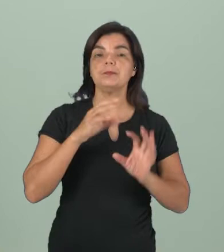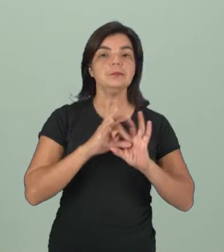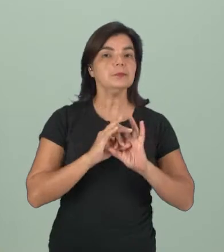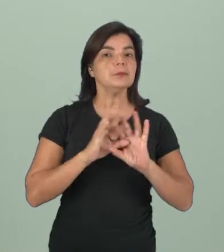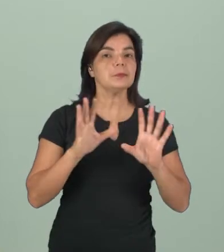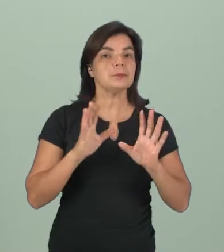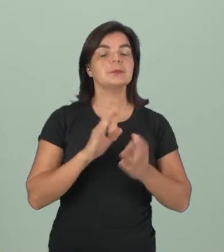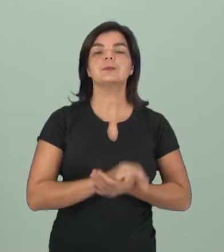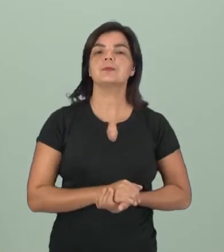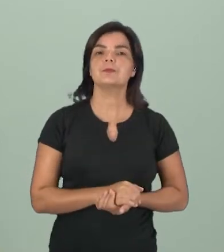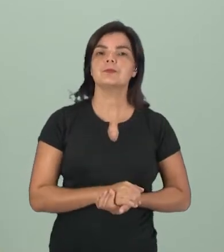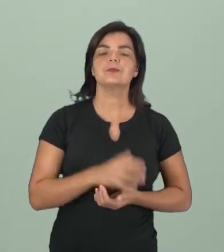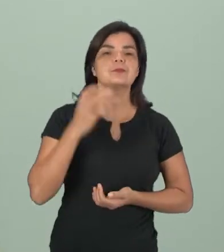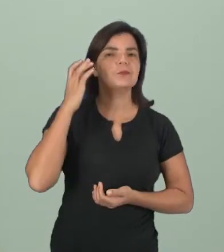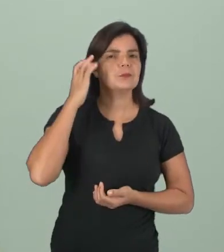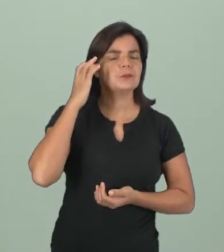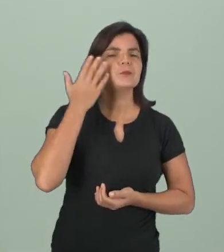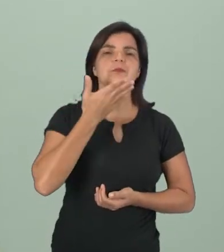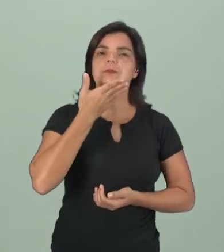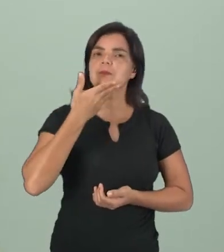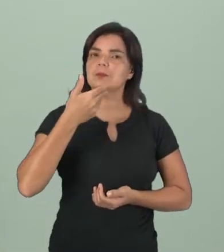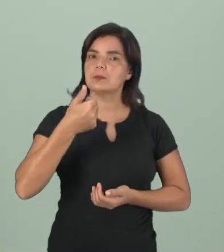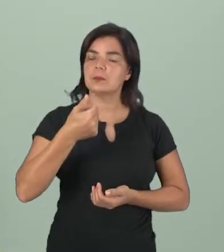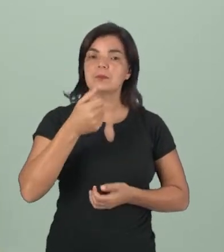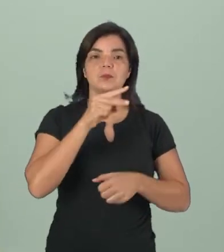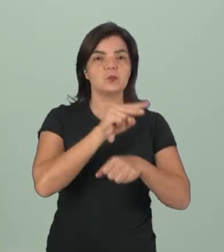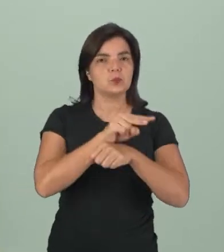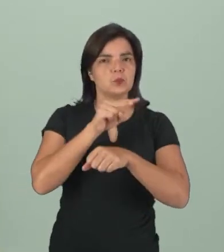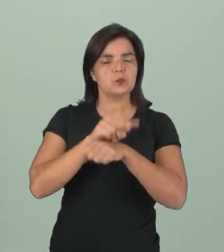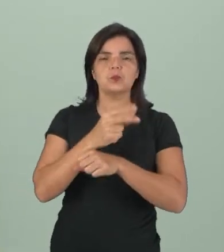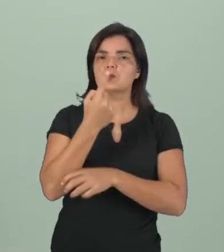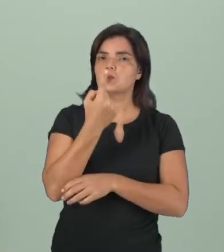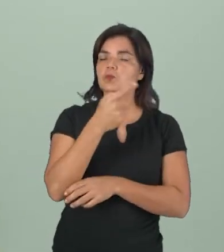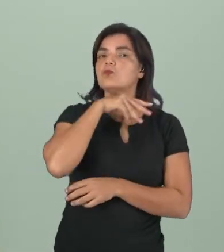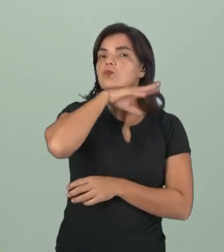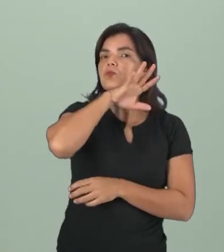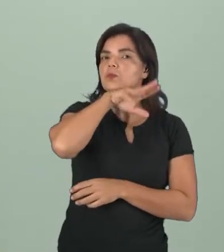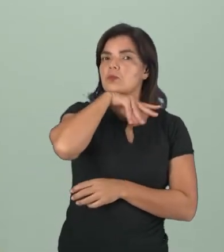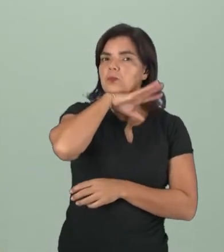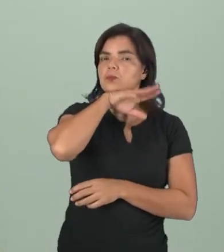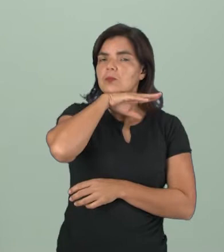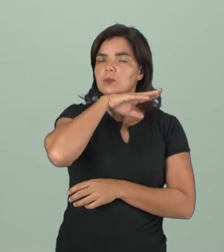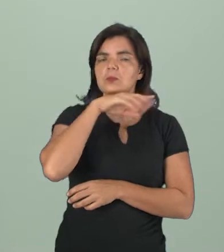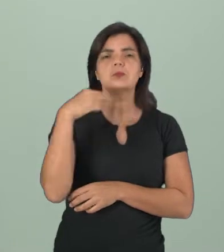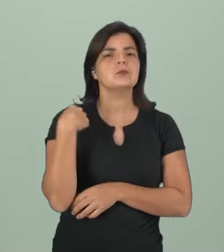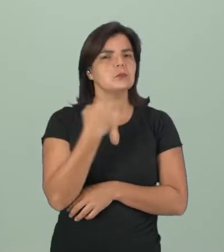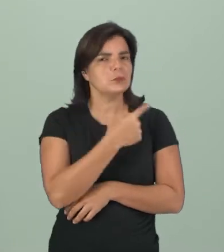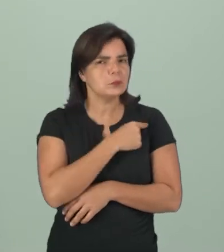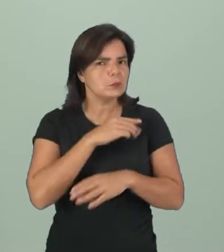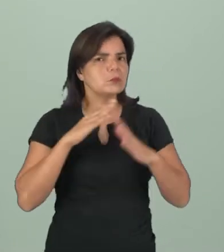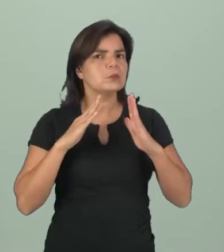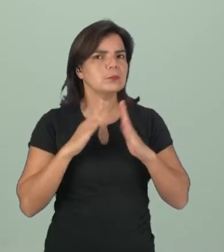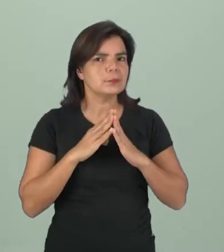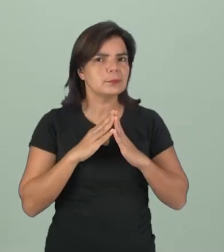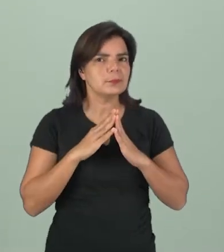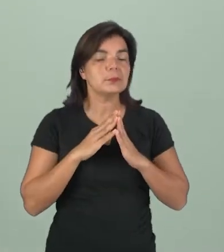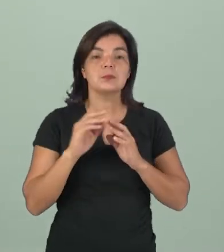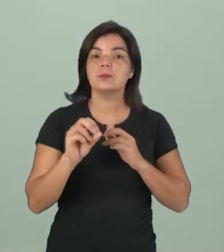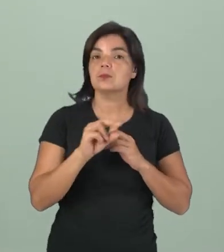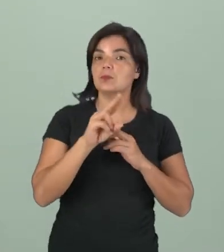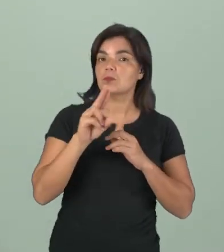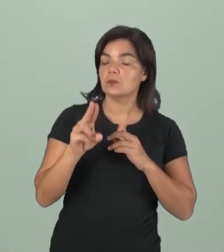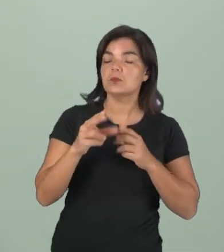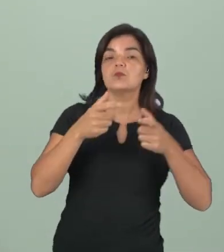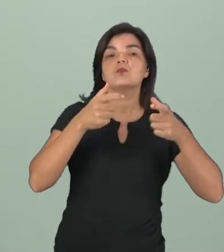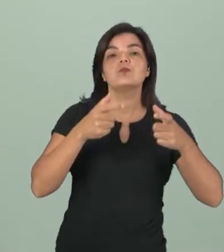eles? Será que seria melhor criar um desses animais silvestres na nossa casa? Ou será